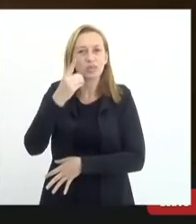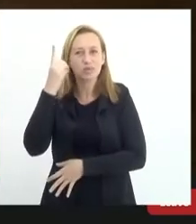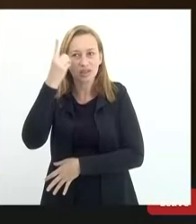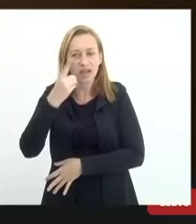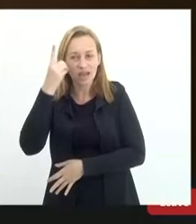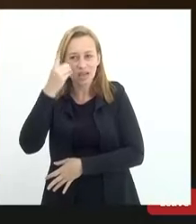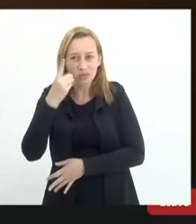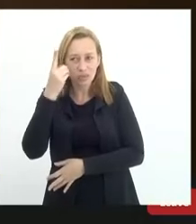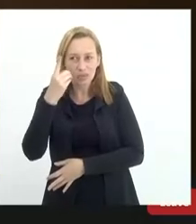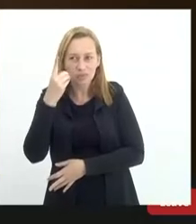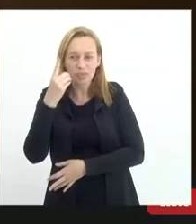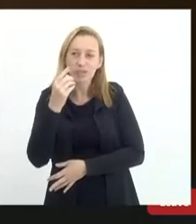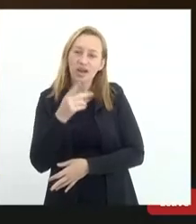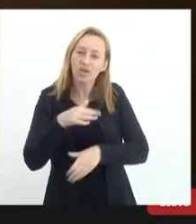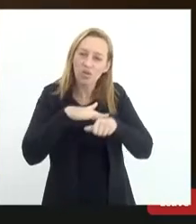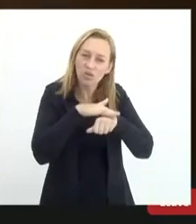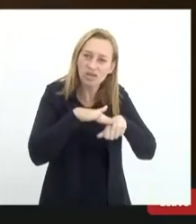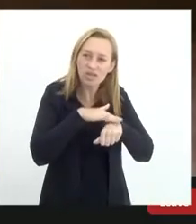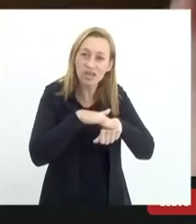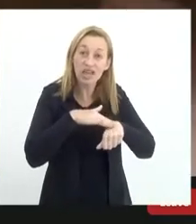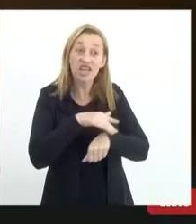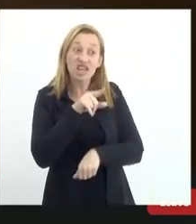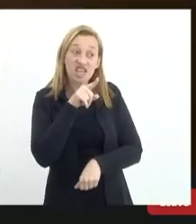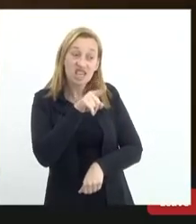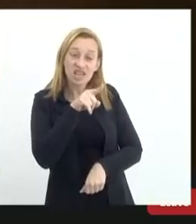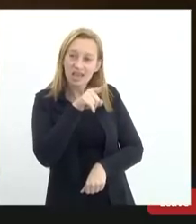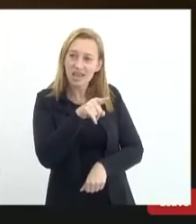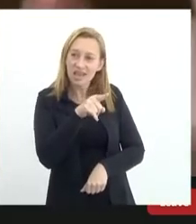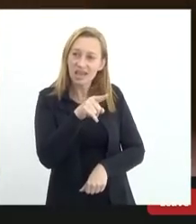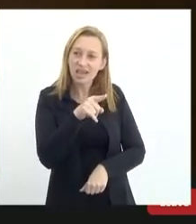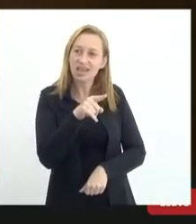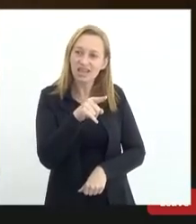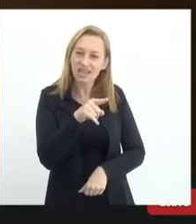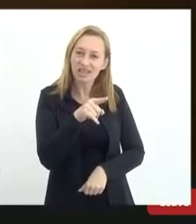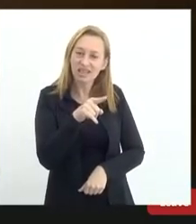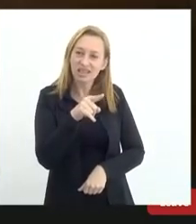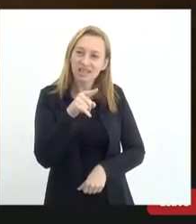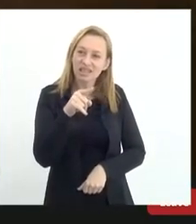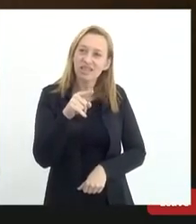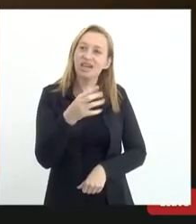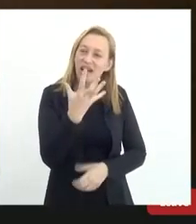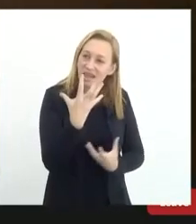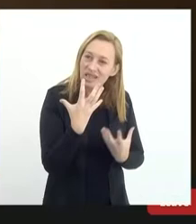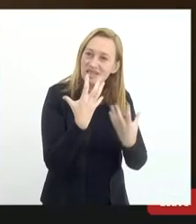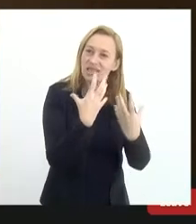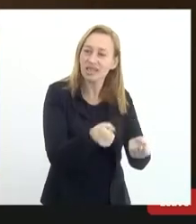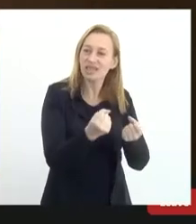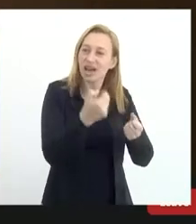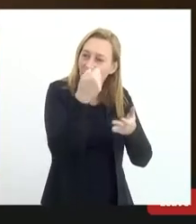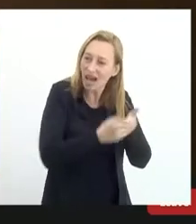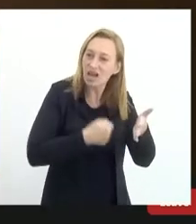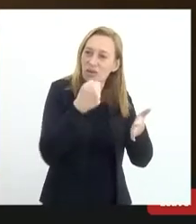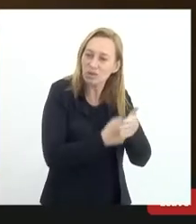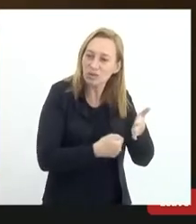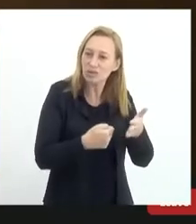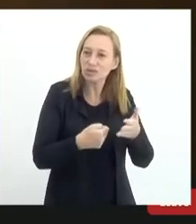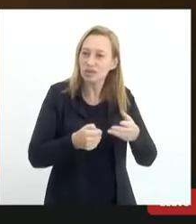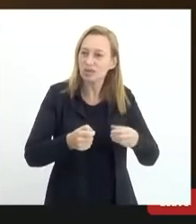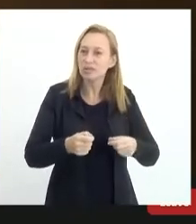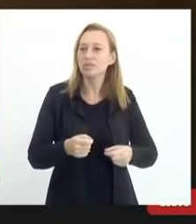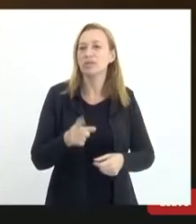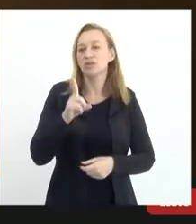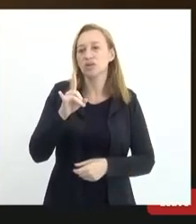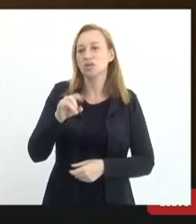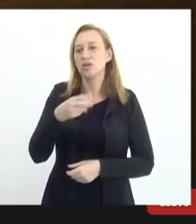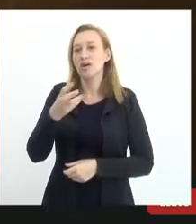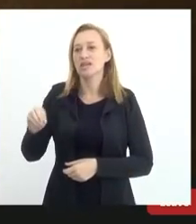e ele encarar, levantar essa bandeira da doação de medula óssea e